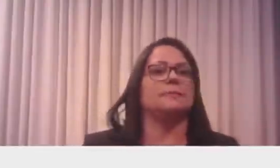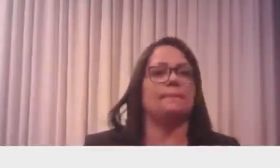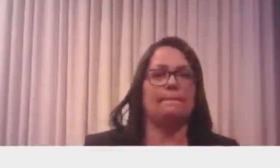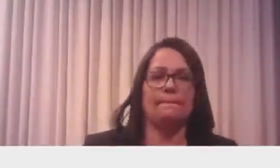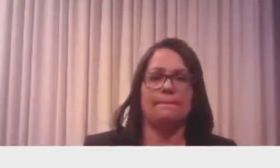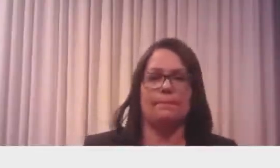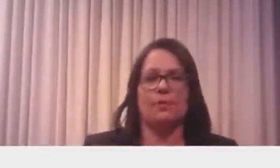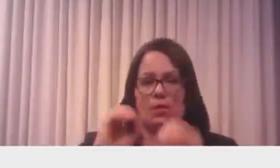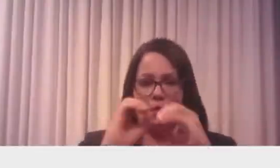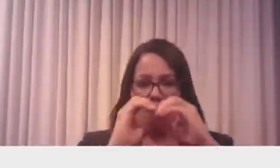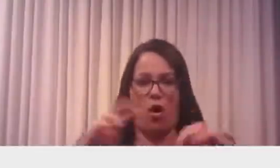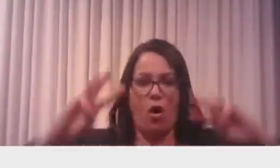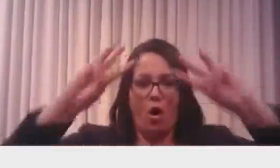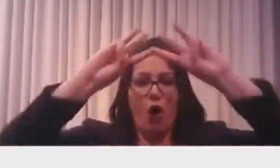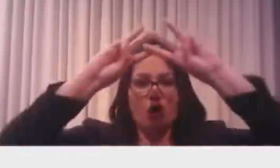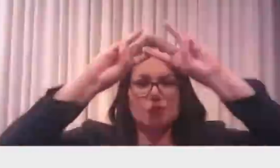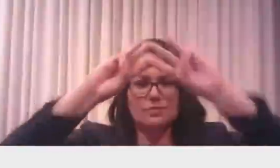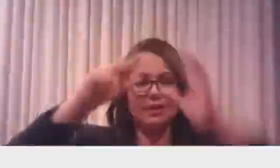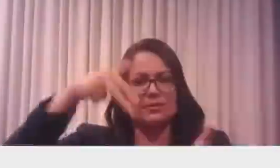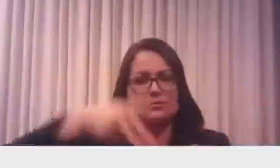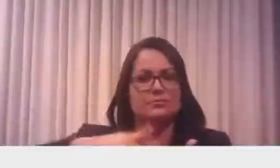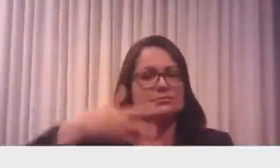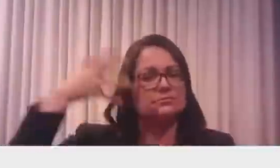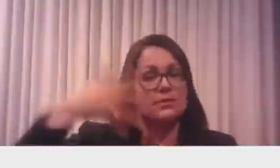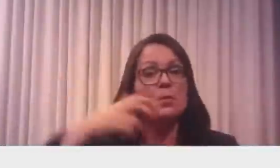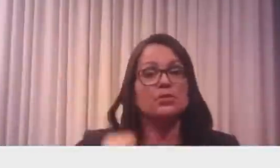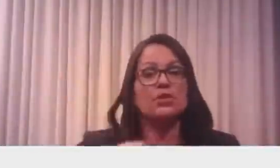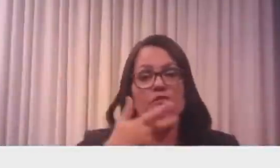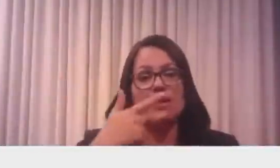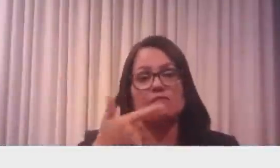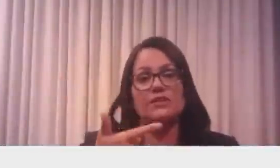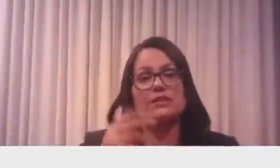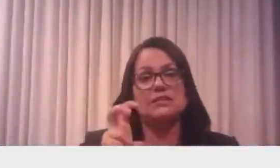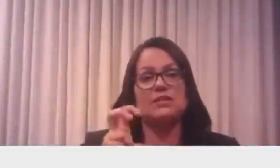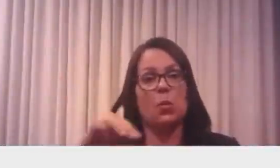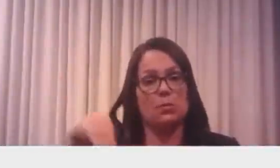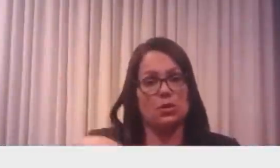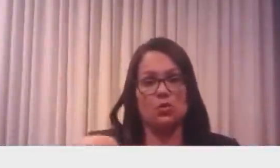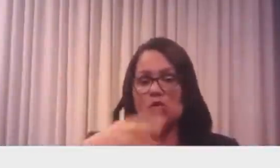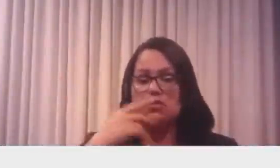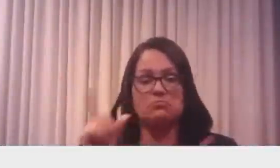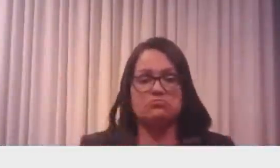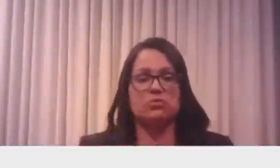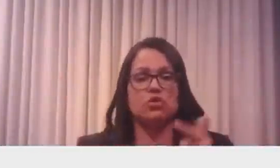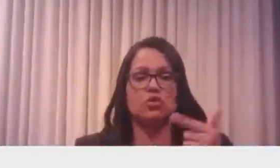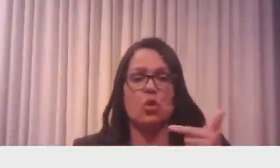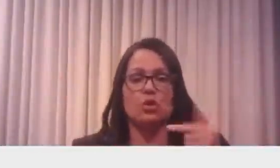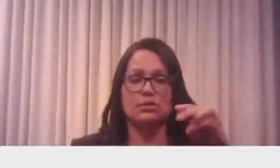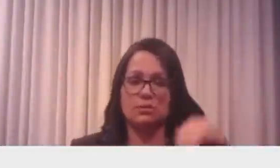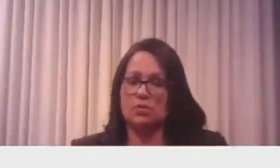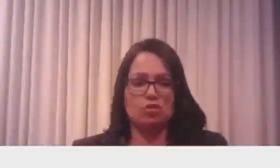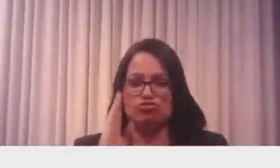ONU. Fiz um discurso, podia falar 25 minutos, falei por 12 minutos. Foi o objetivo.